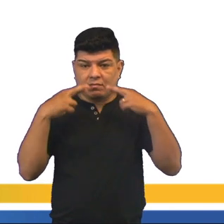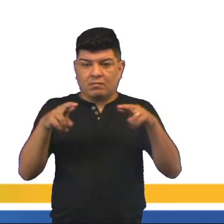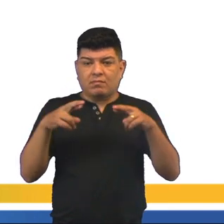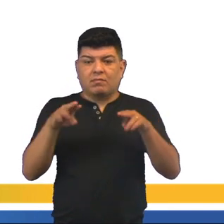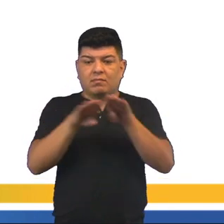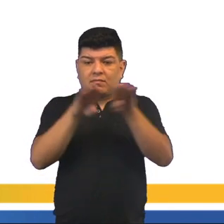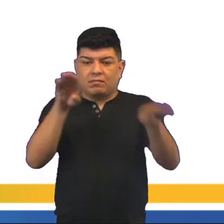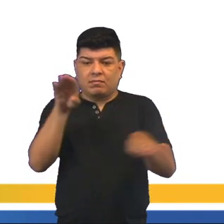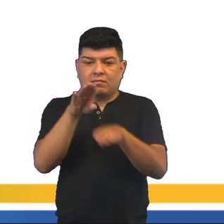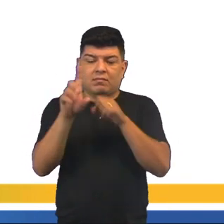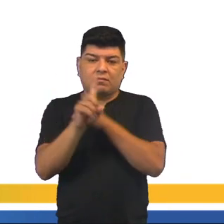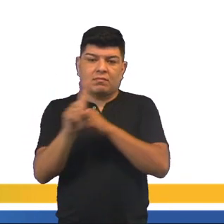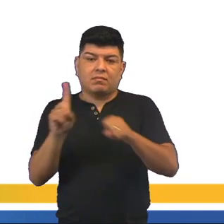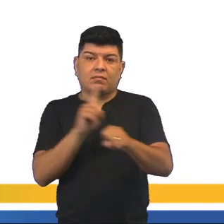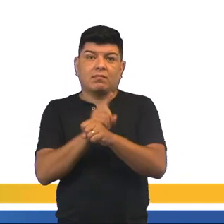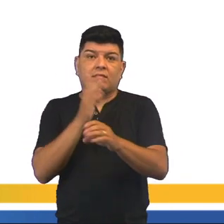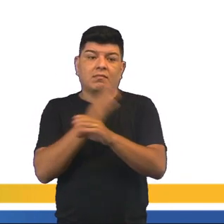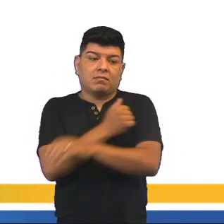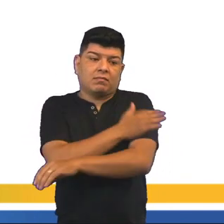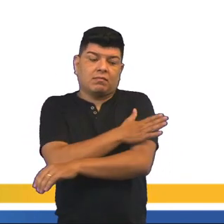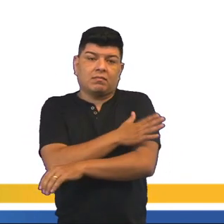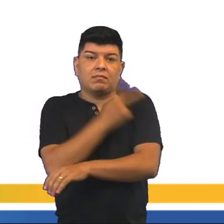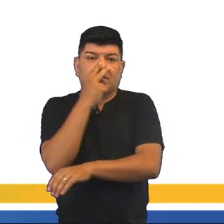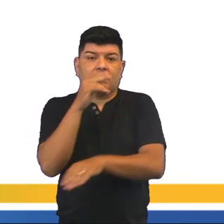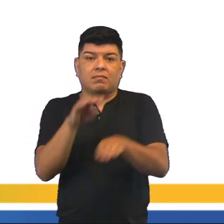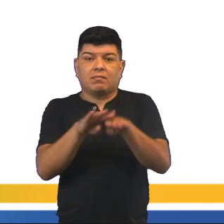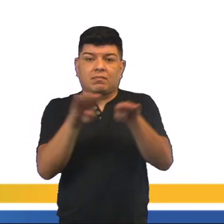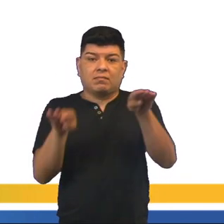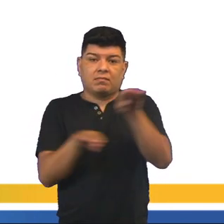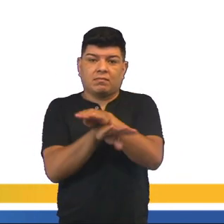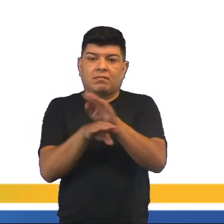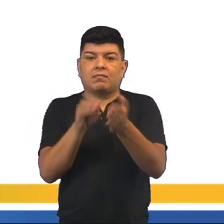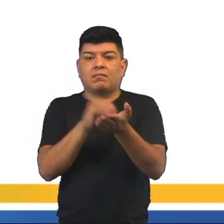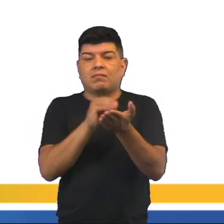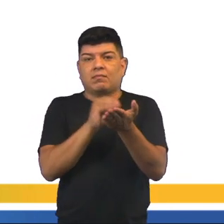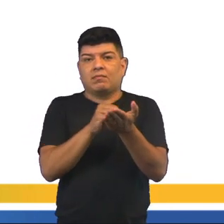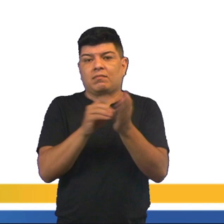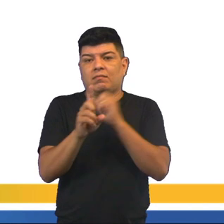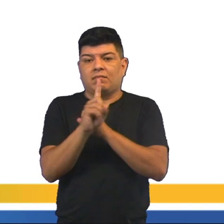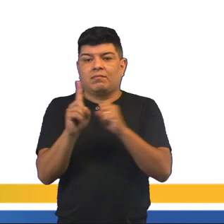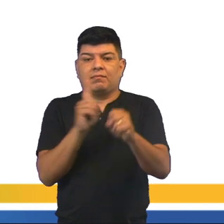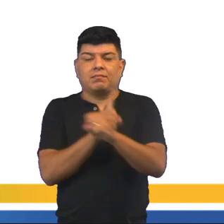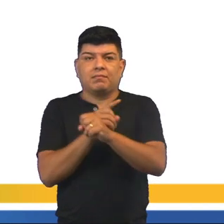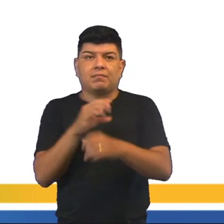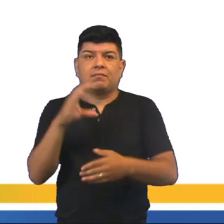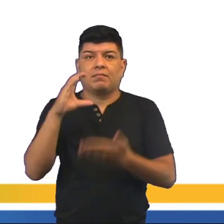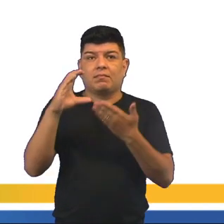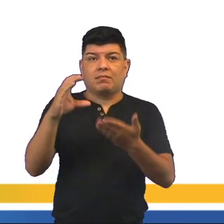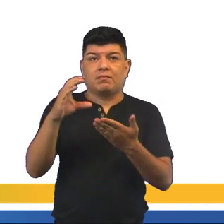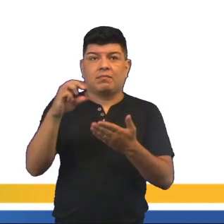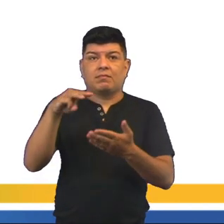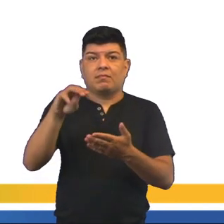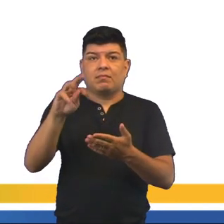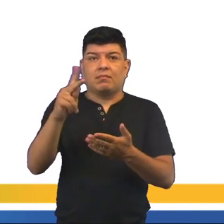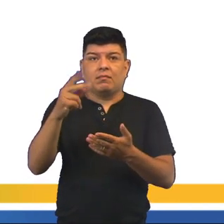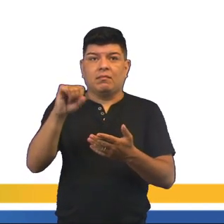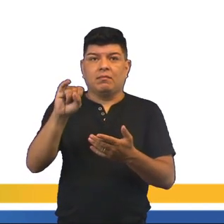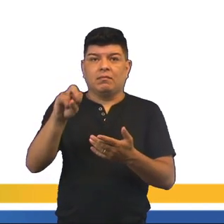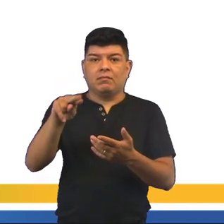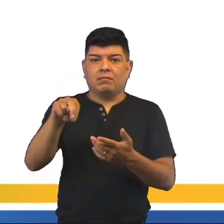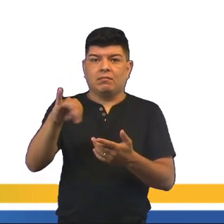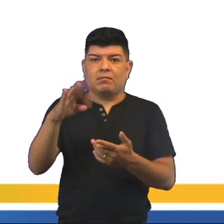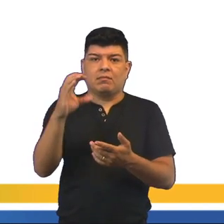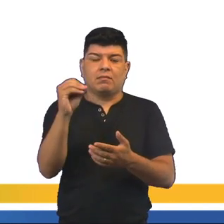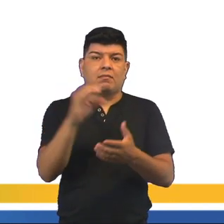desigualdades sociais em razão do preconceito das classes mais abastadas da sociedade. C. Malthusianismo,